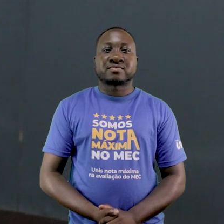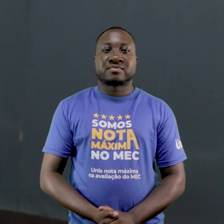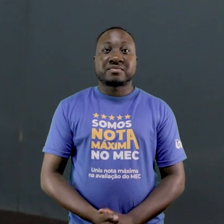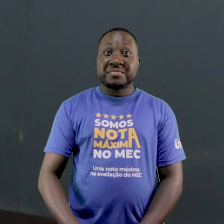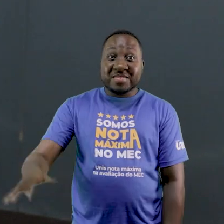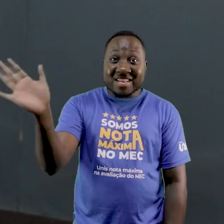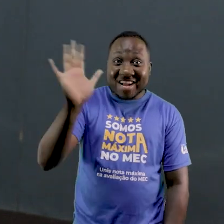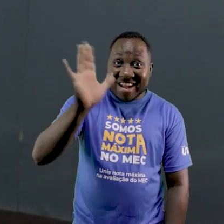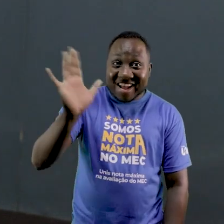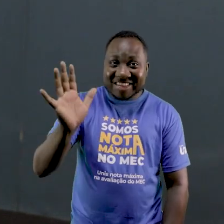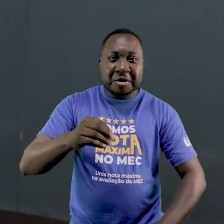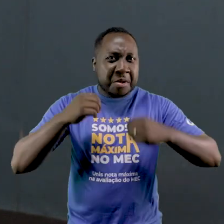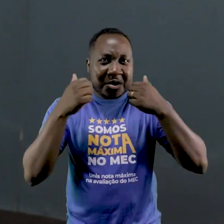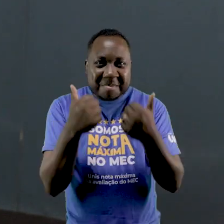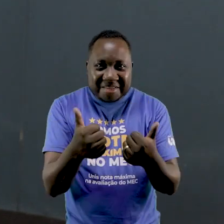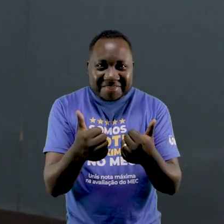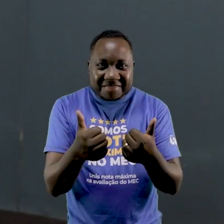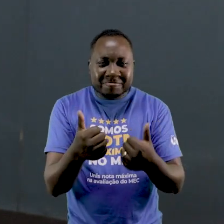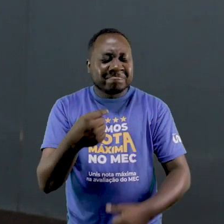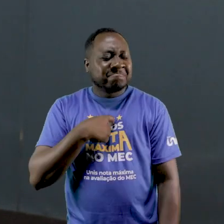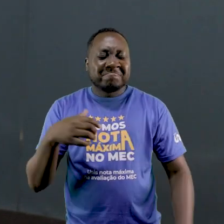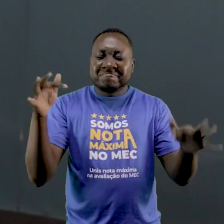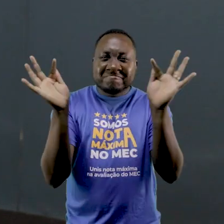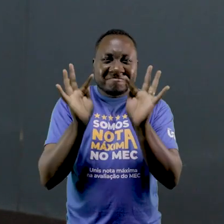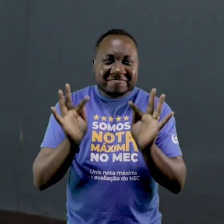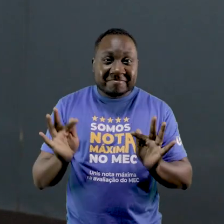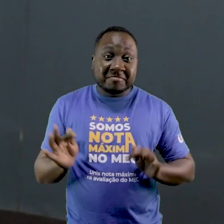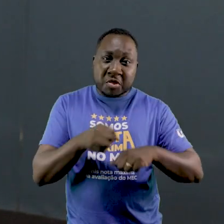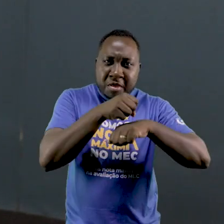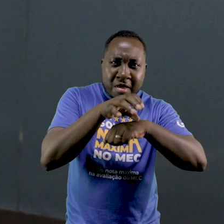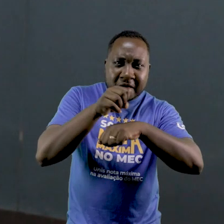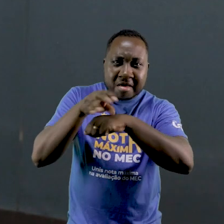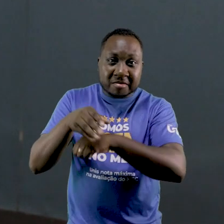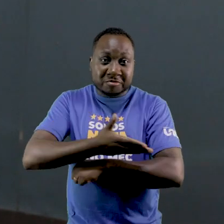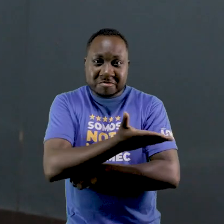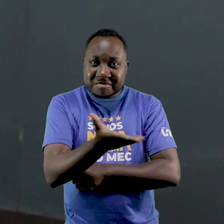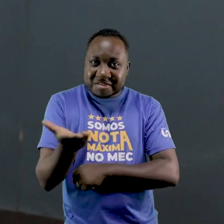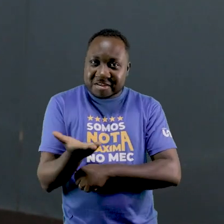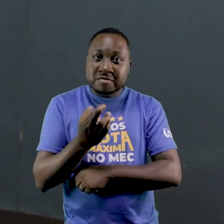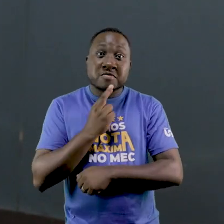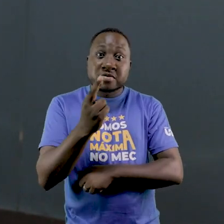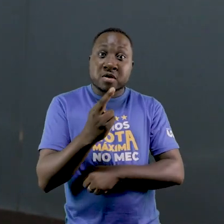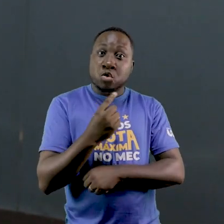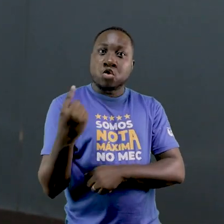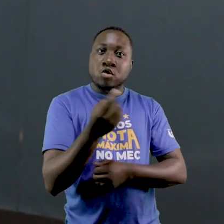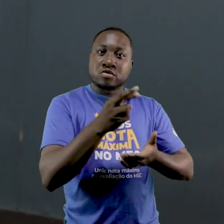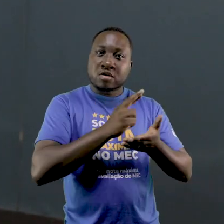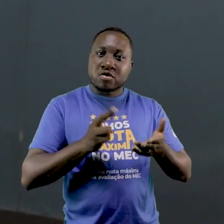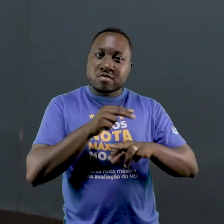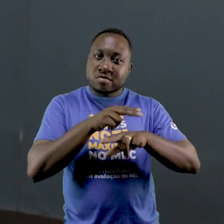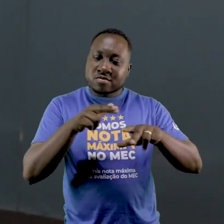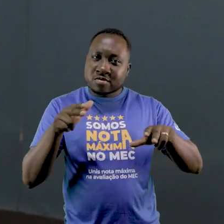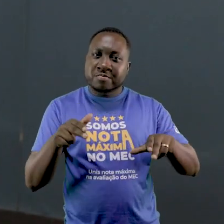Olá pessoal, tudo bem? Estou muito feliz em compartilhar com vocês os resultados do nosso relatório de